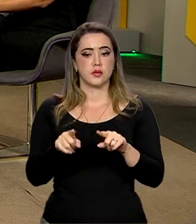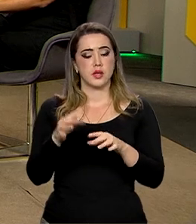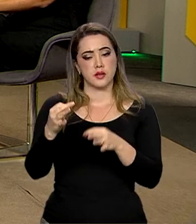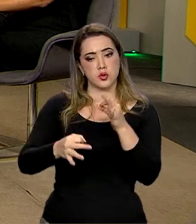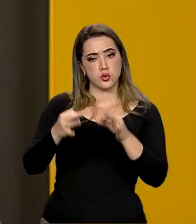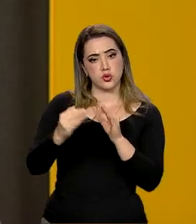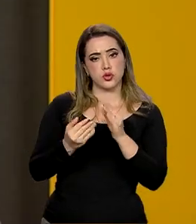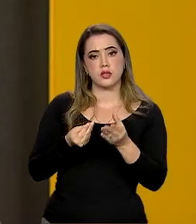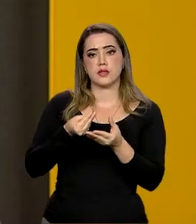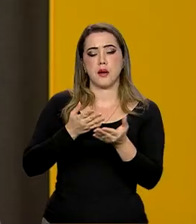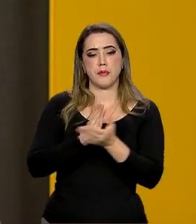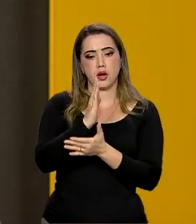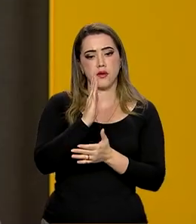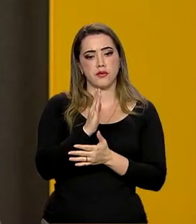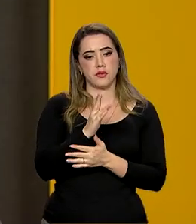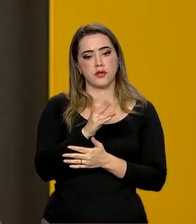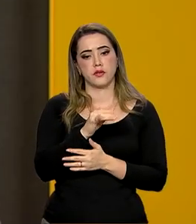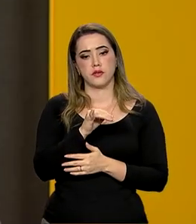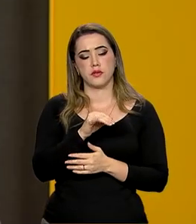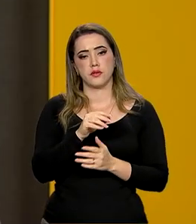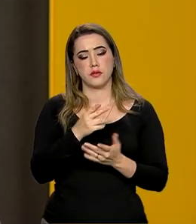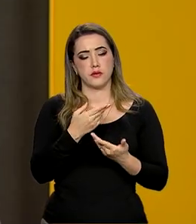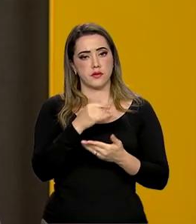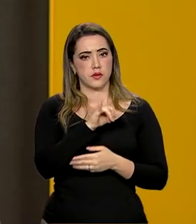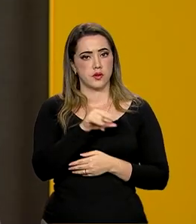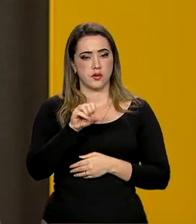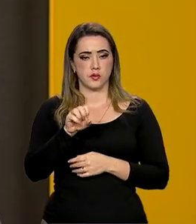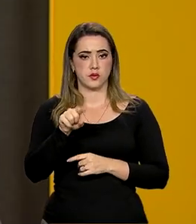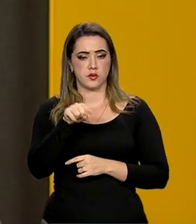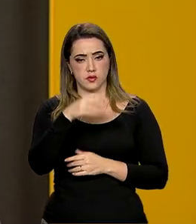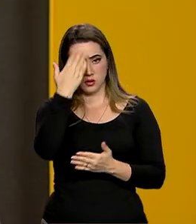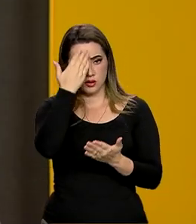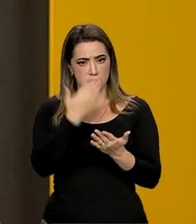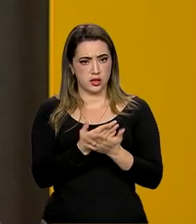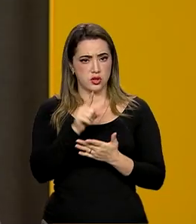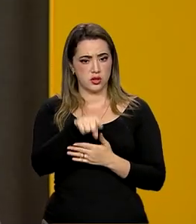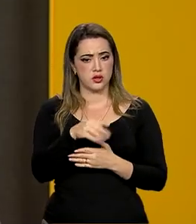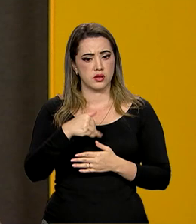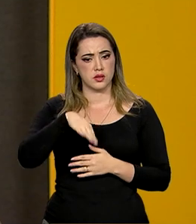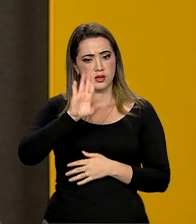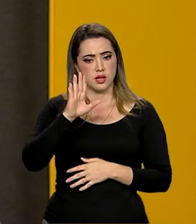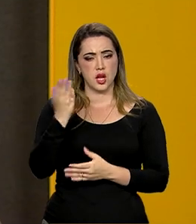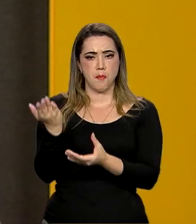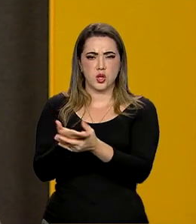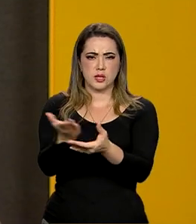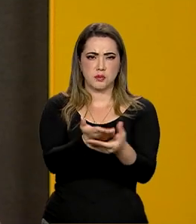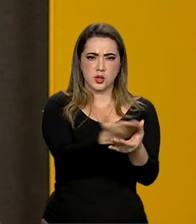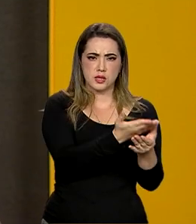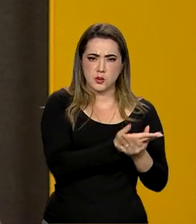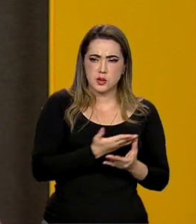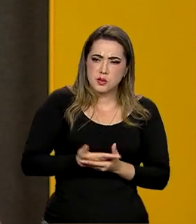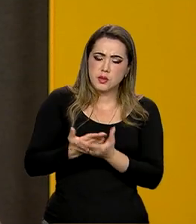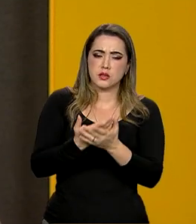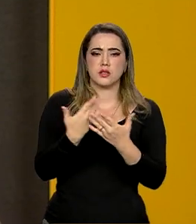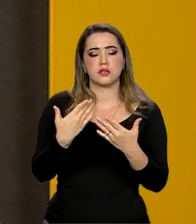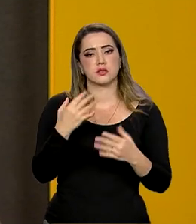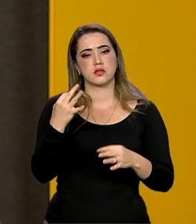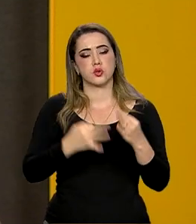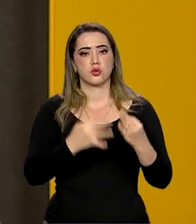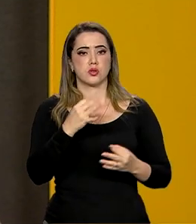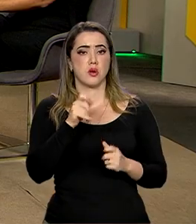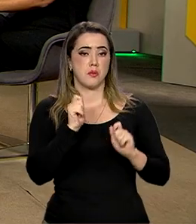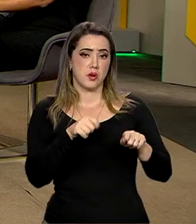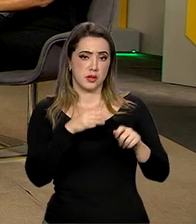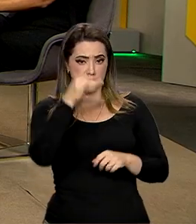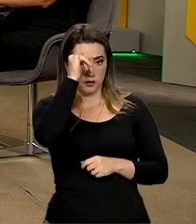justiça acaba concedendo o benefício. O senhor acredita que existe um excesso de judicialização dos processos? Isso poderia